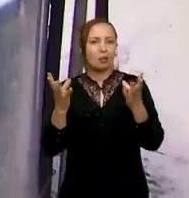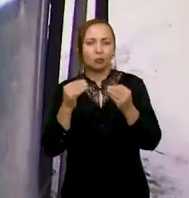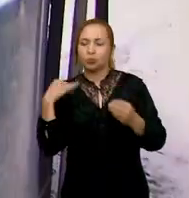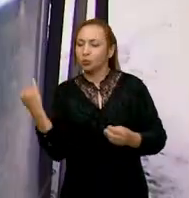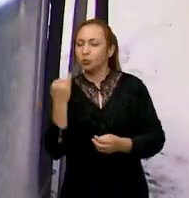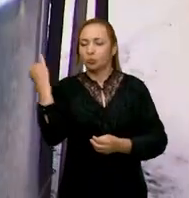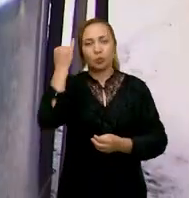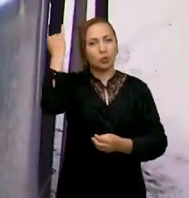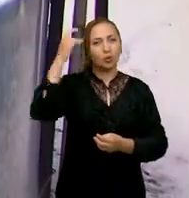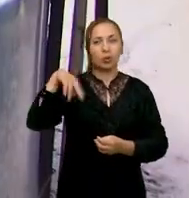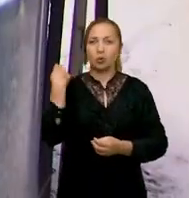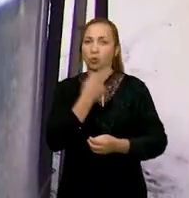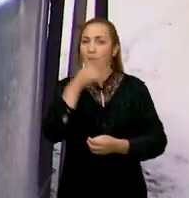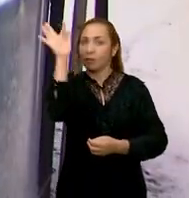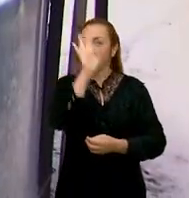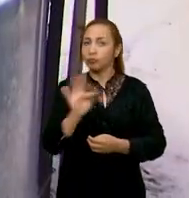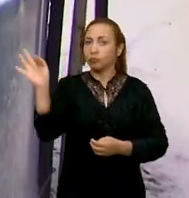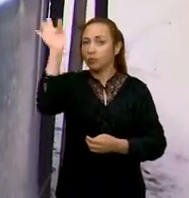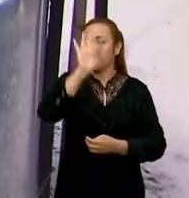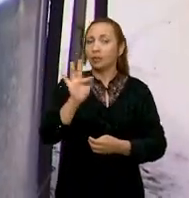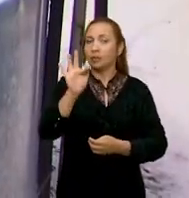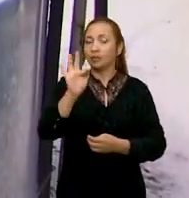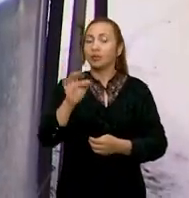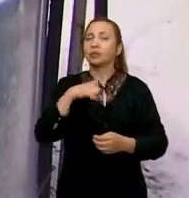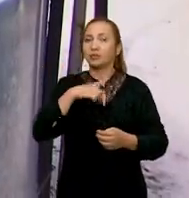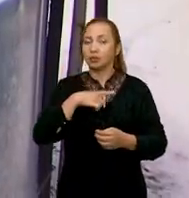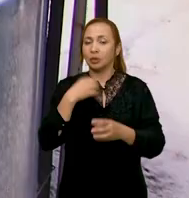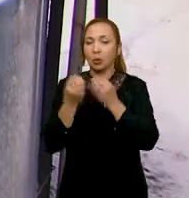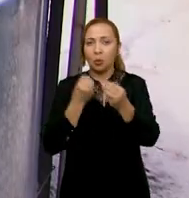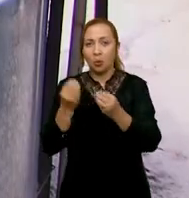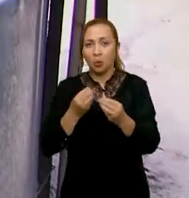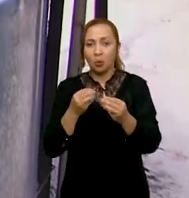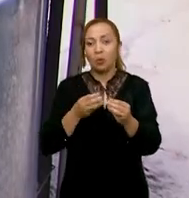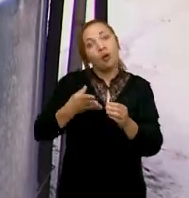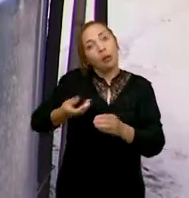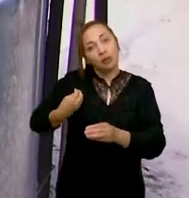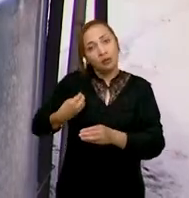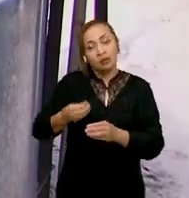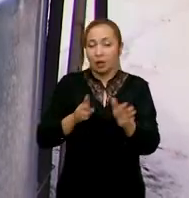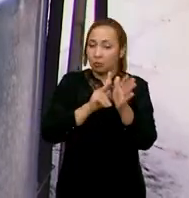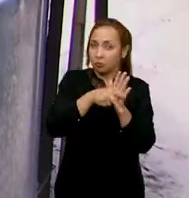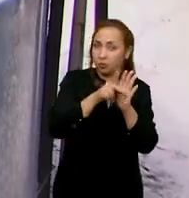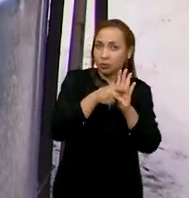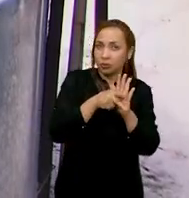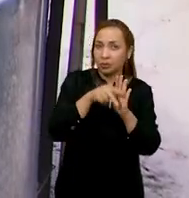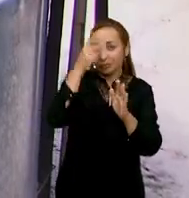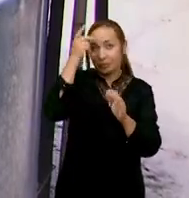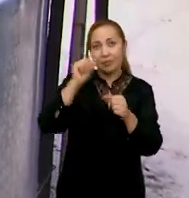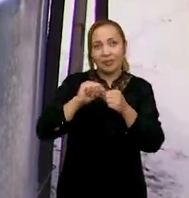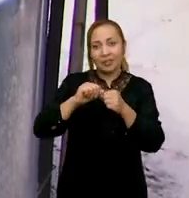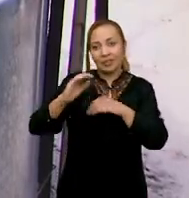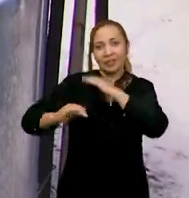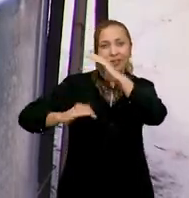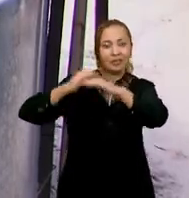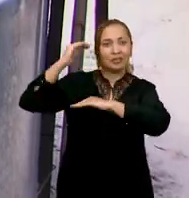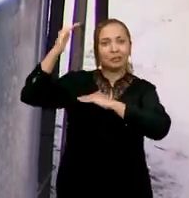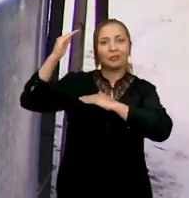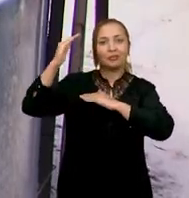É muito importante, né? A gente na faculdade, tendo a oportunidade de estar participando num projeto, né? Faz com que a gente cresça